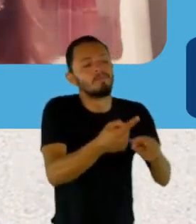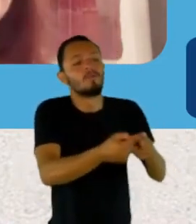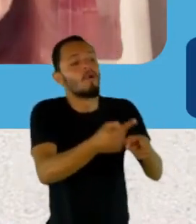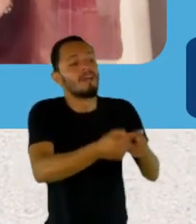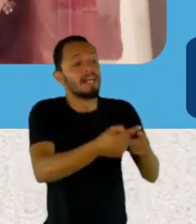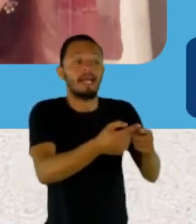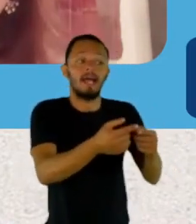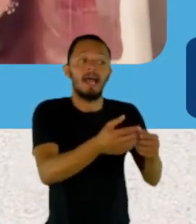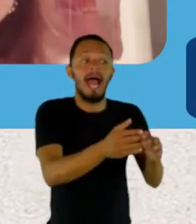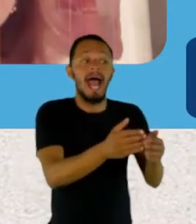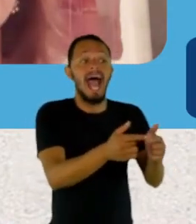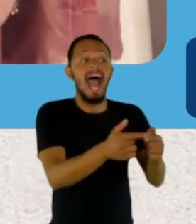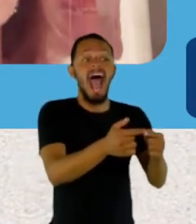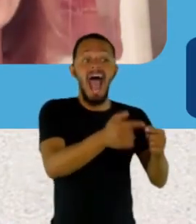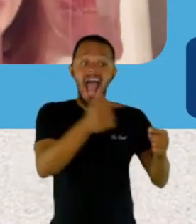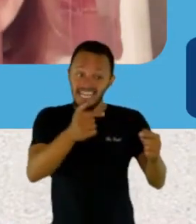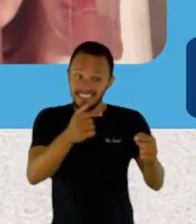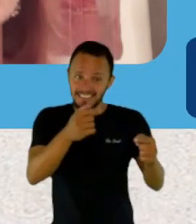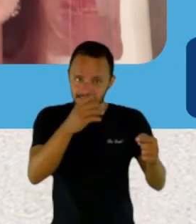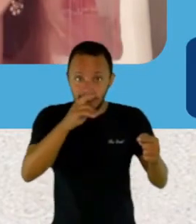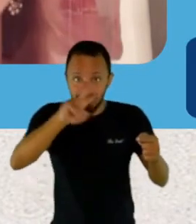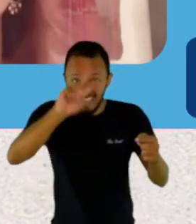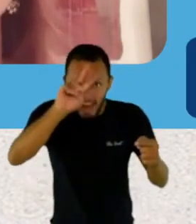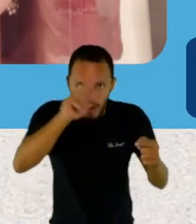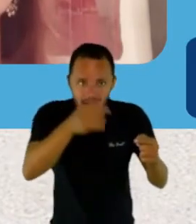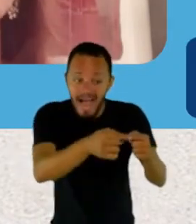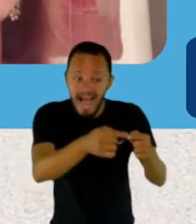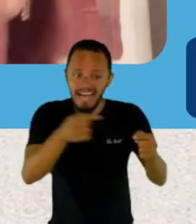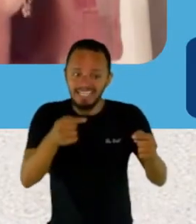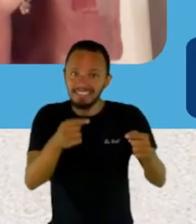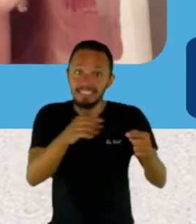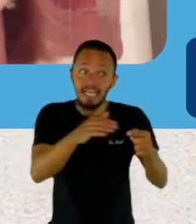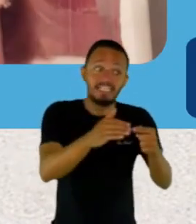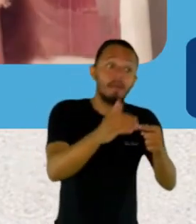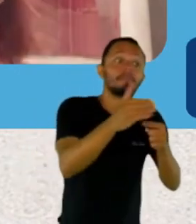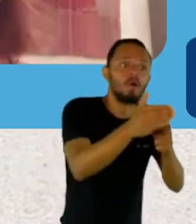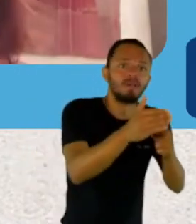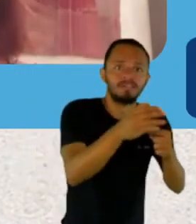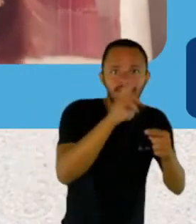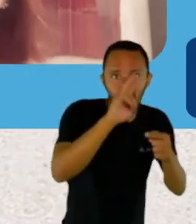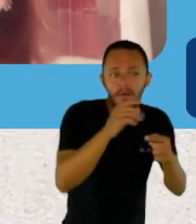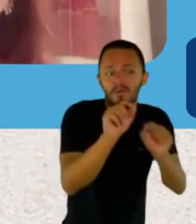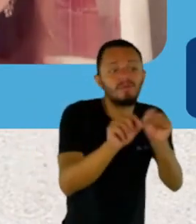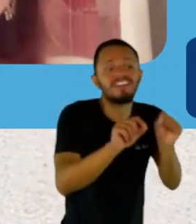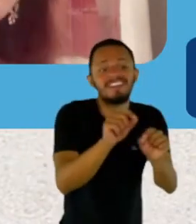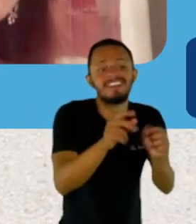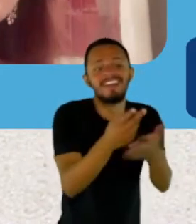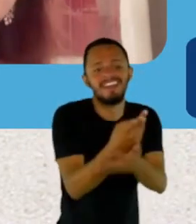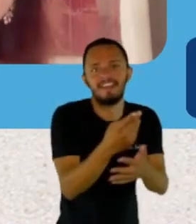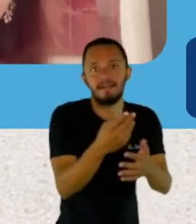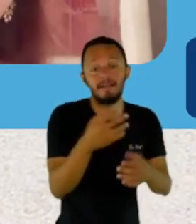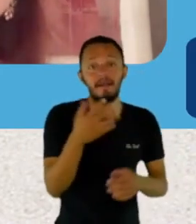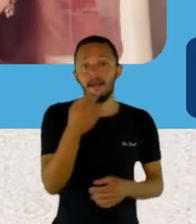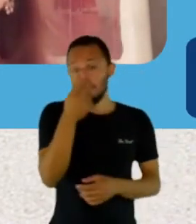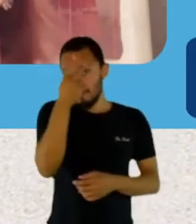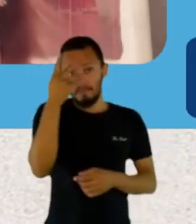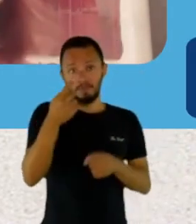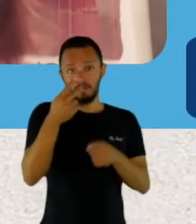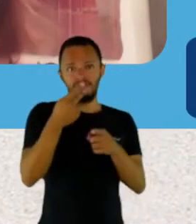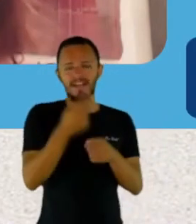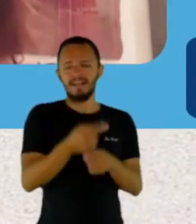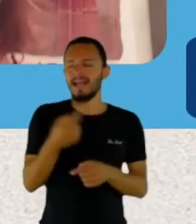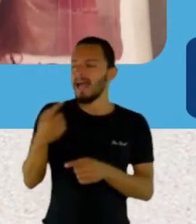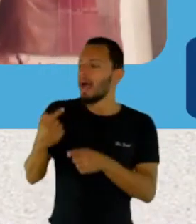E aí, vieram milhares de comentários, todo mundo contando que sofria bullying, que se achava feio e tudo mais. E como que isso, hoje,